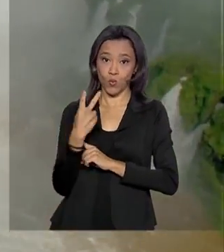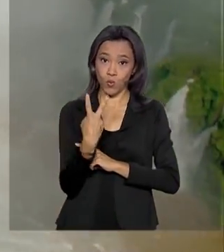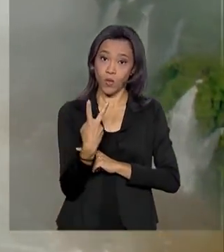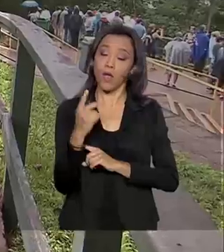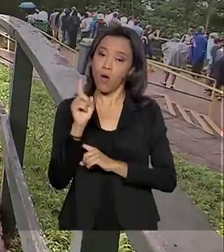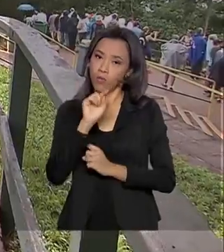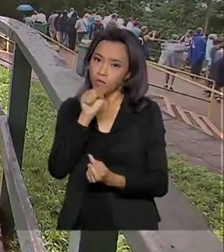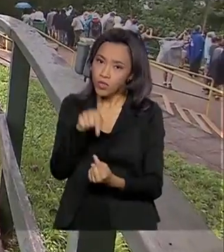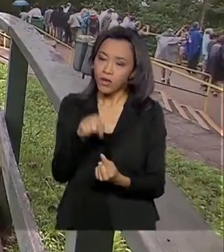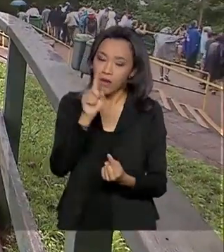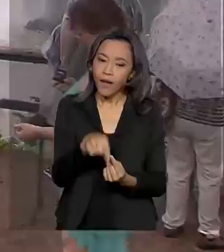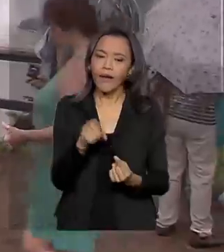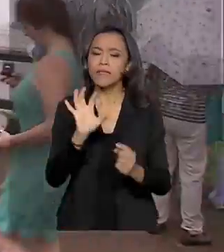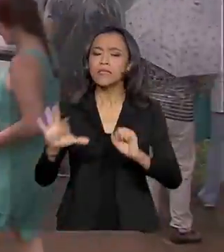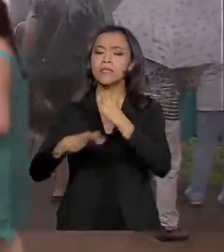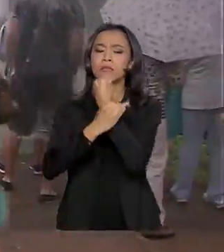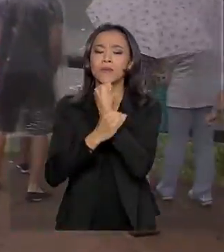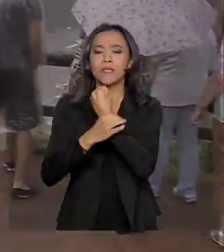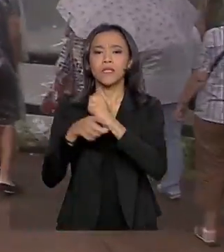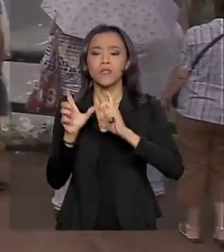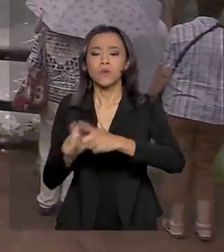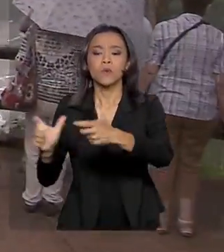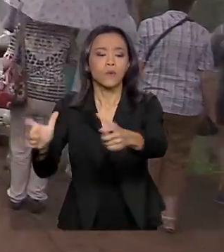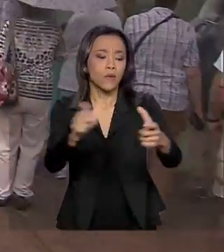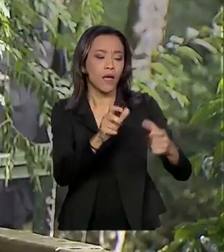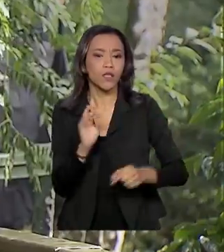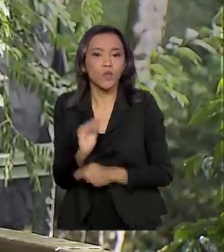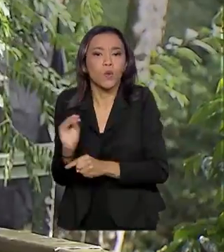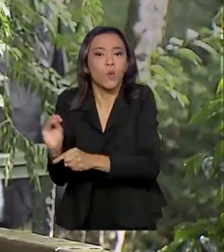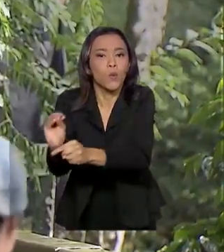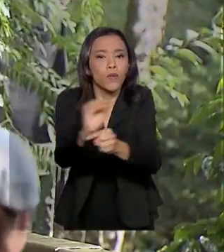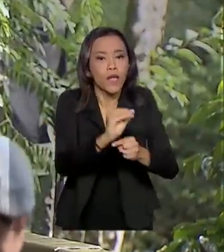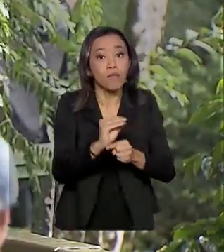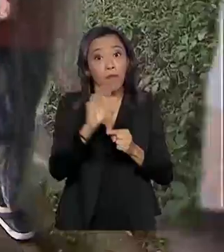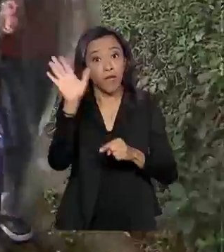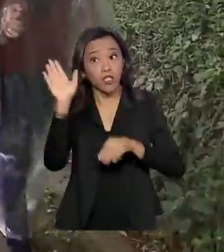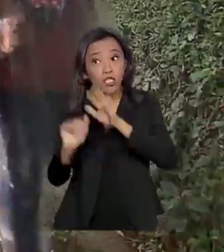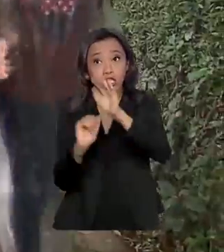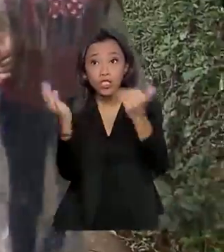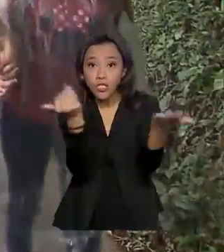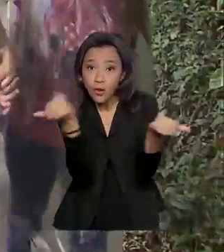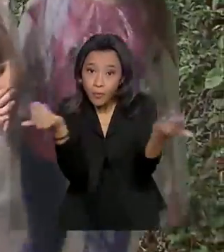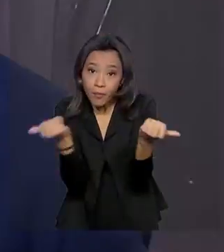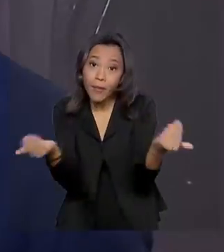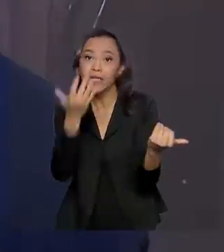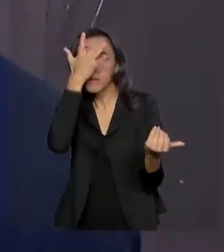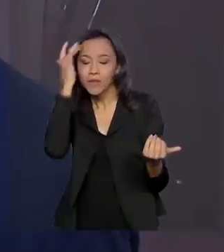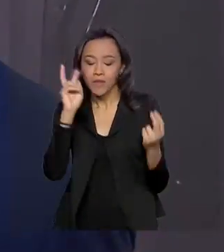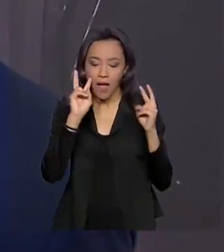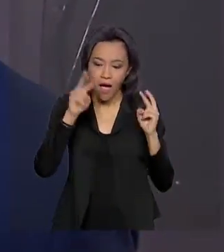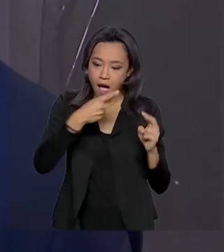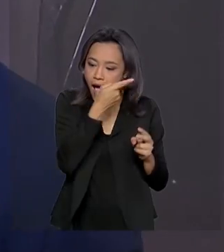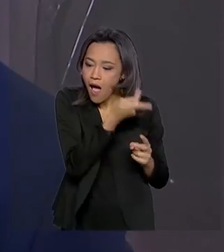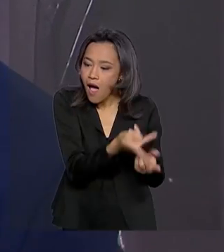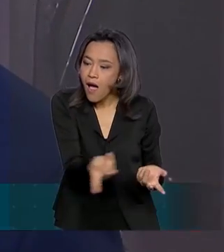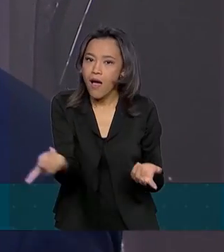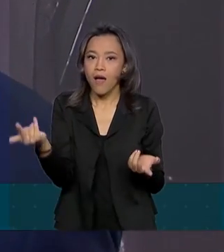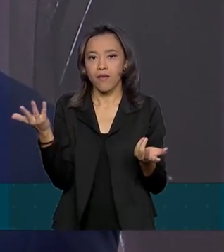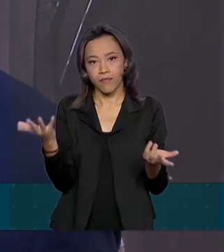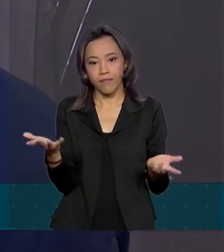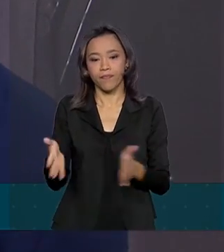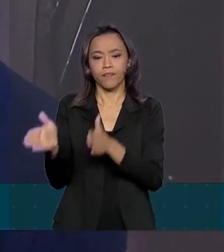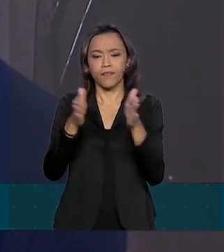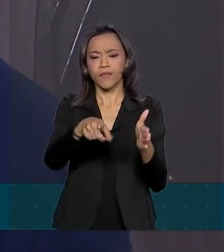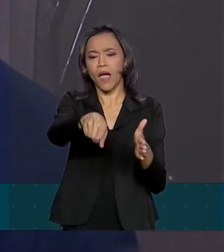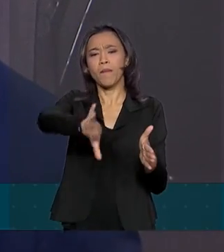qualidade e na segurança das unidades de conservação para atrair turistas e visitantes. Então aproveitar e com